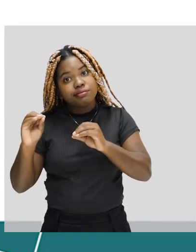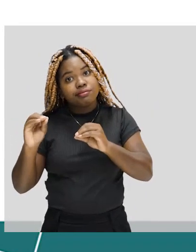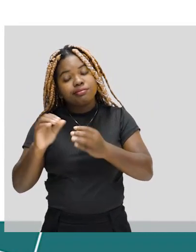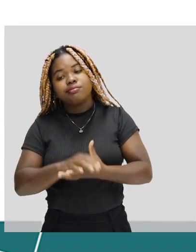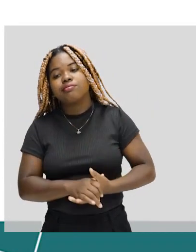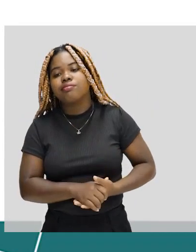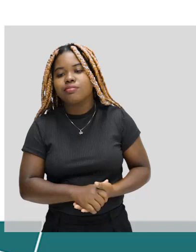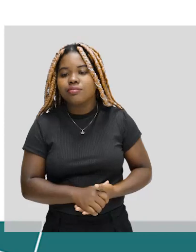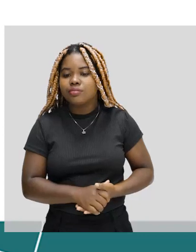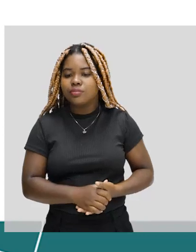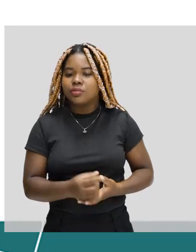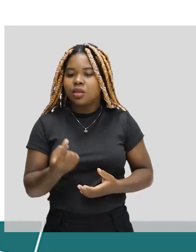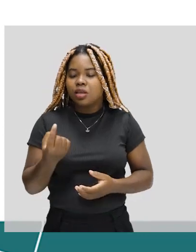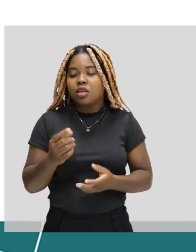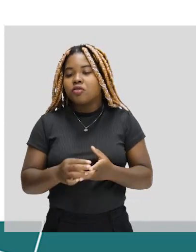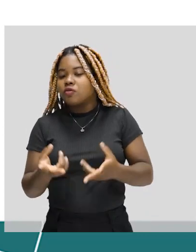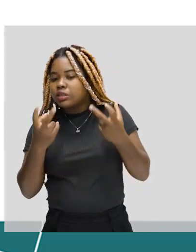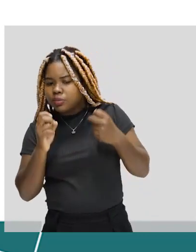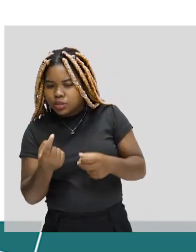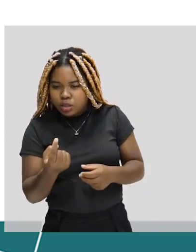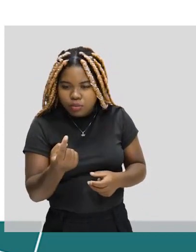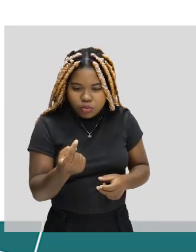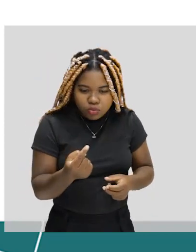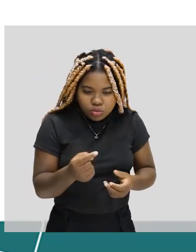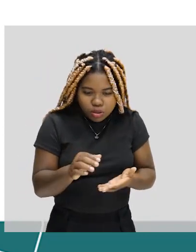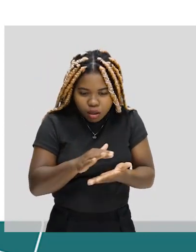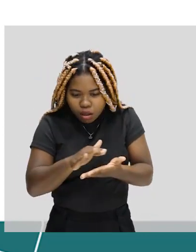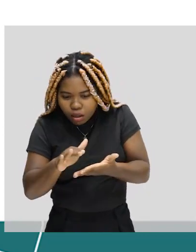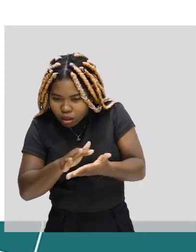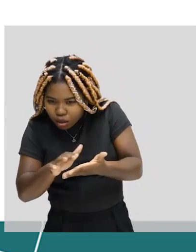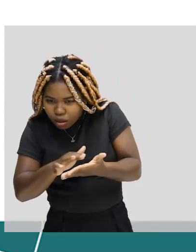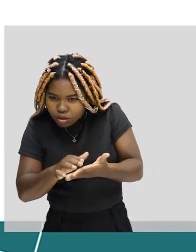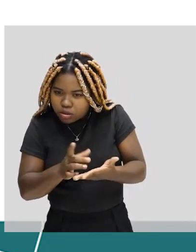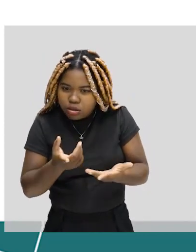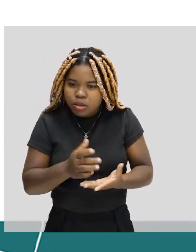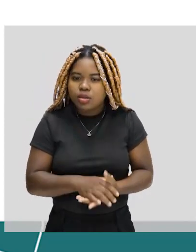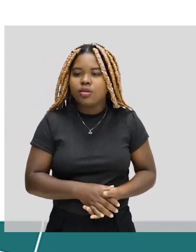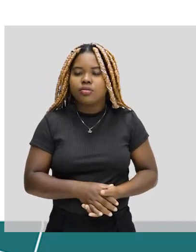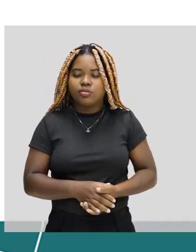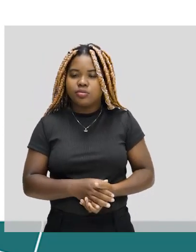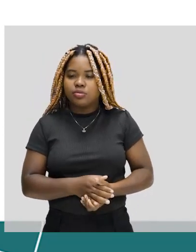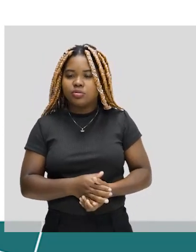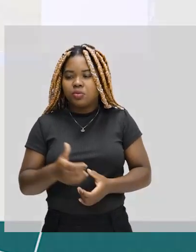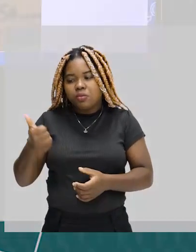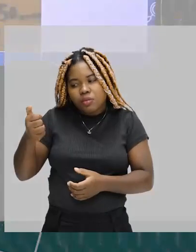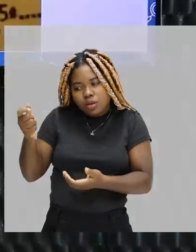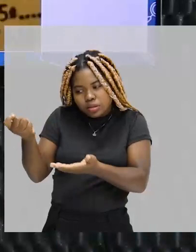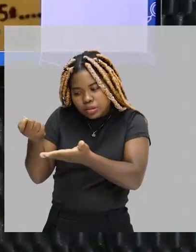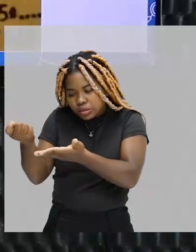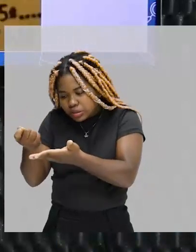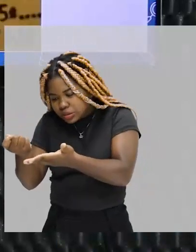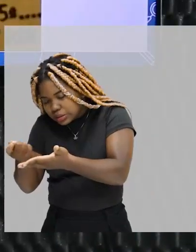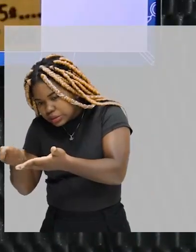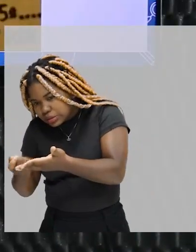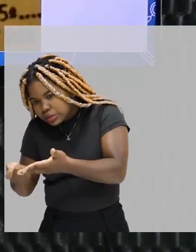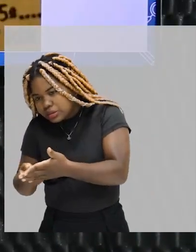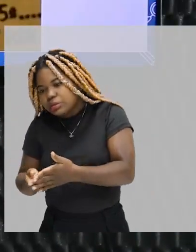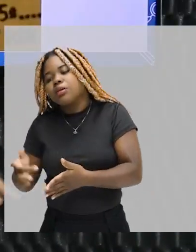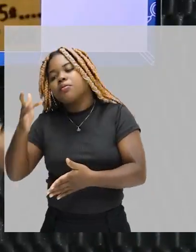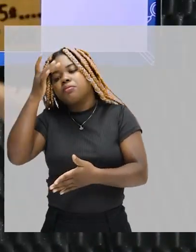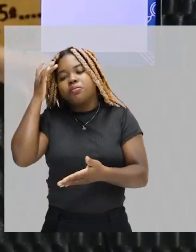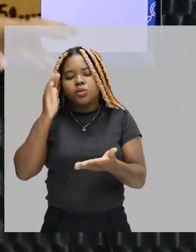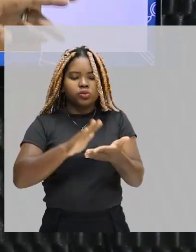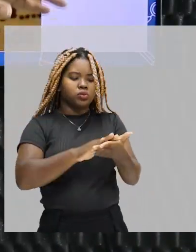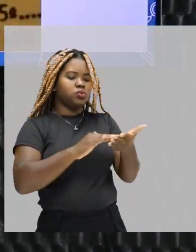Onde você vê um dedo mexendo em alguma coisa, um botão sendo apertado, uma caneta escrevendo, alguém olhando o celular, dois